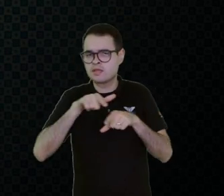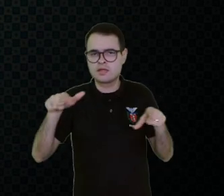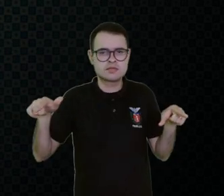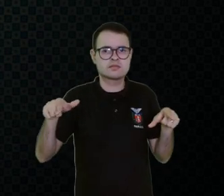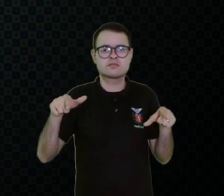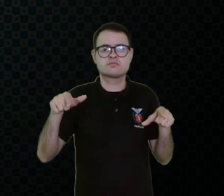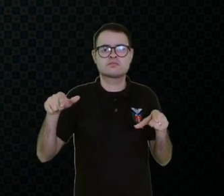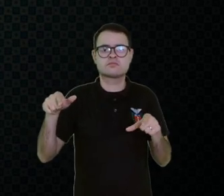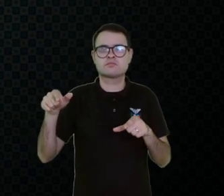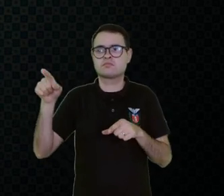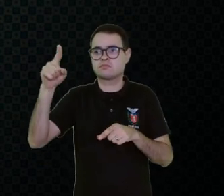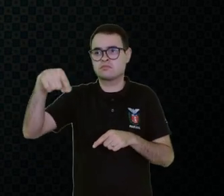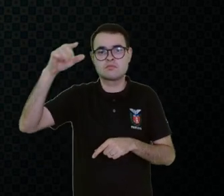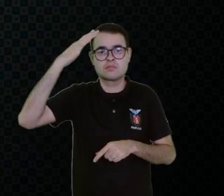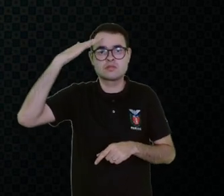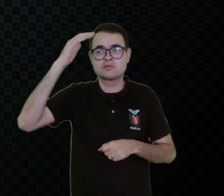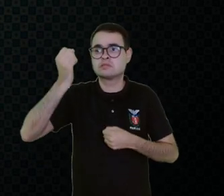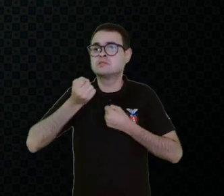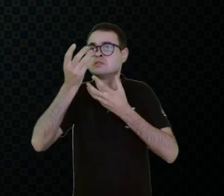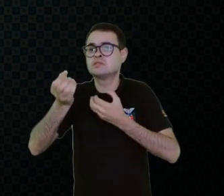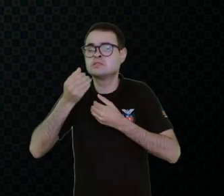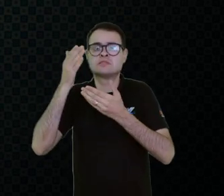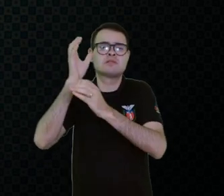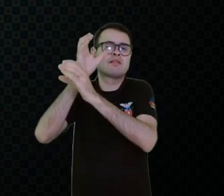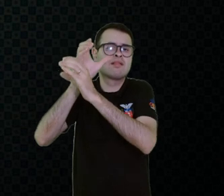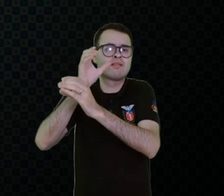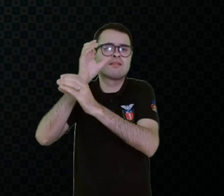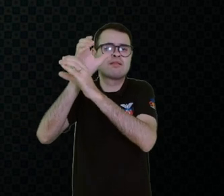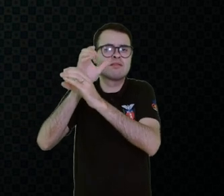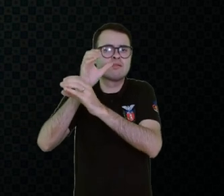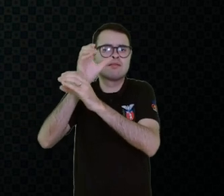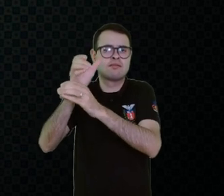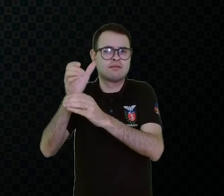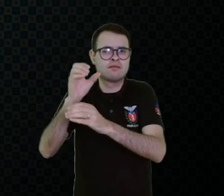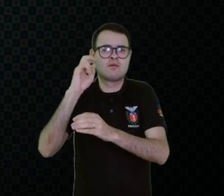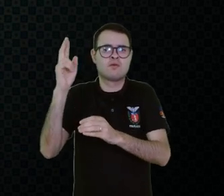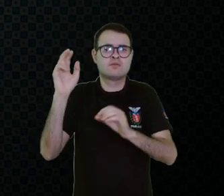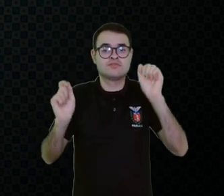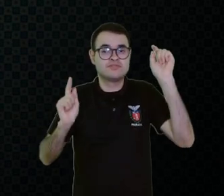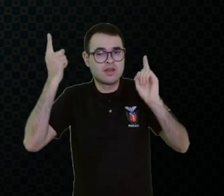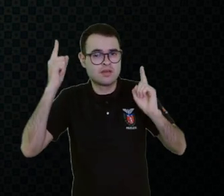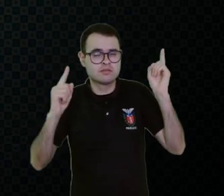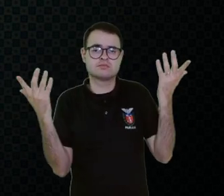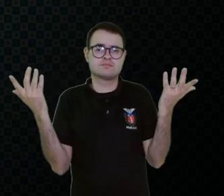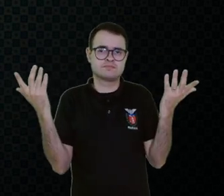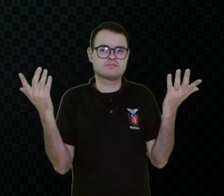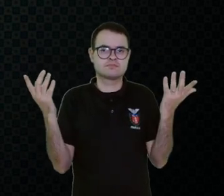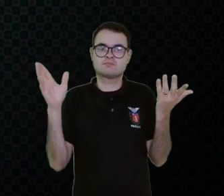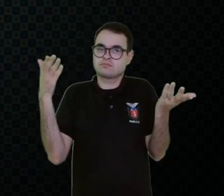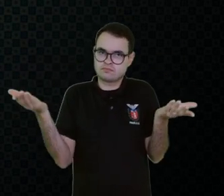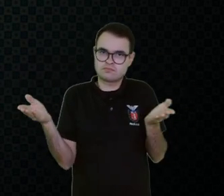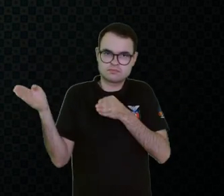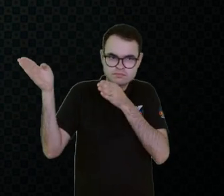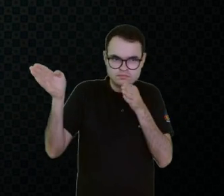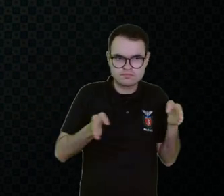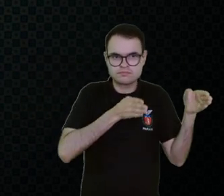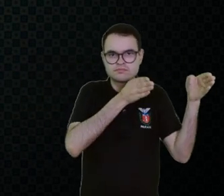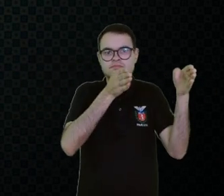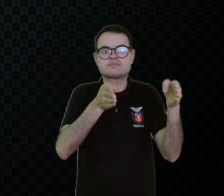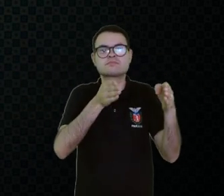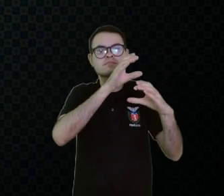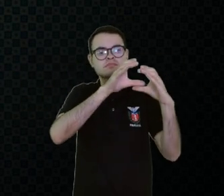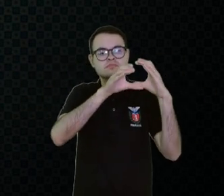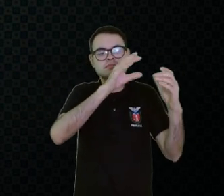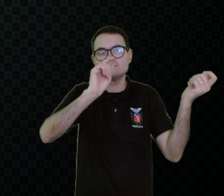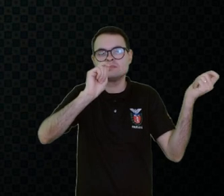entendido ou entendida quando a gente usa gestos, enfim. Então, a comunicação alternativa, ela amplia isso.